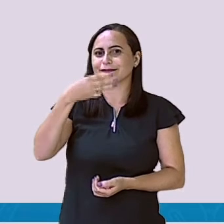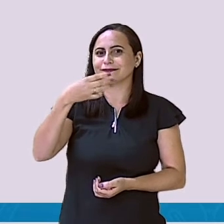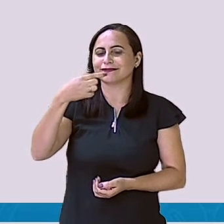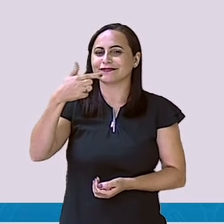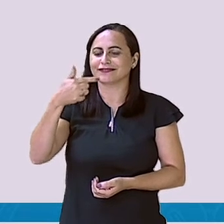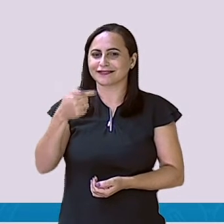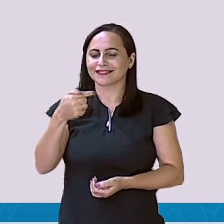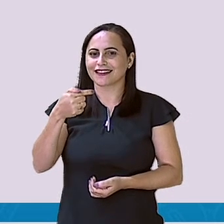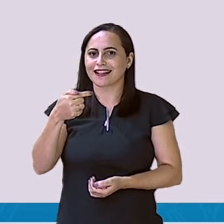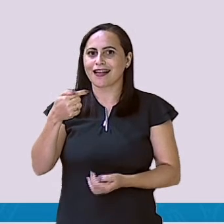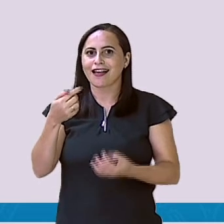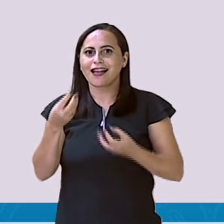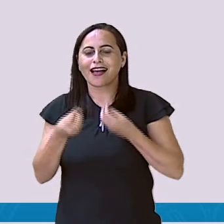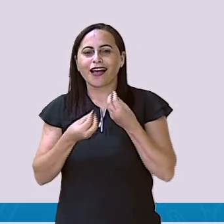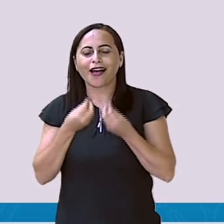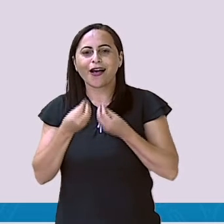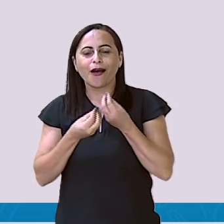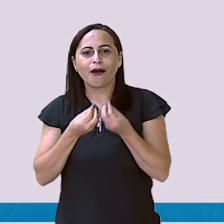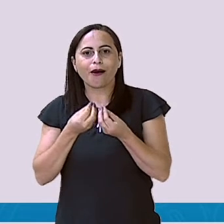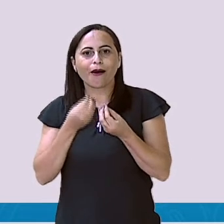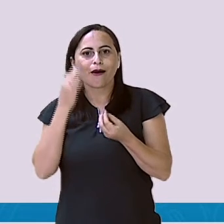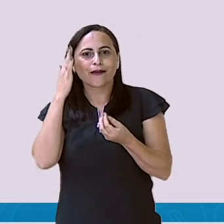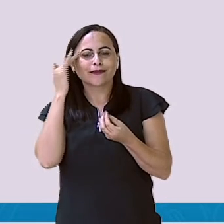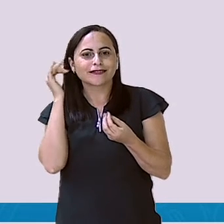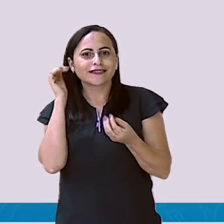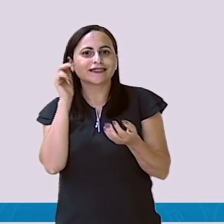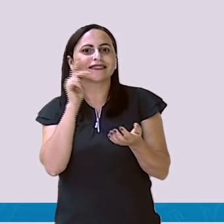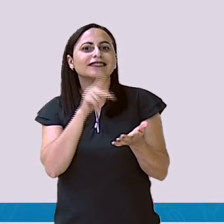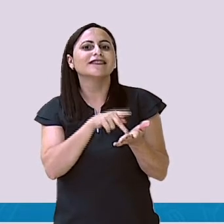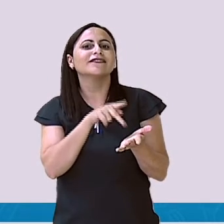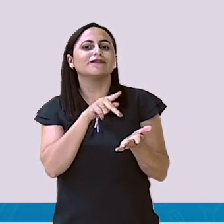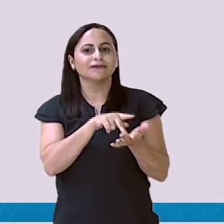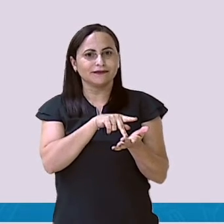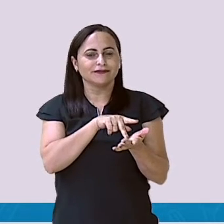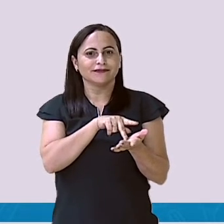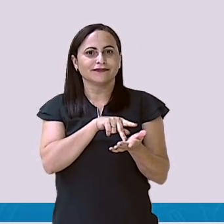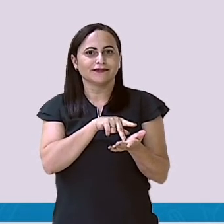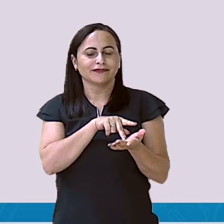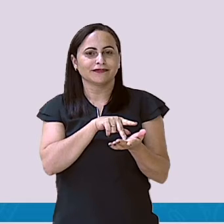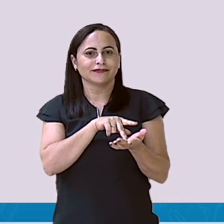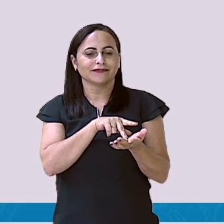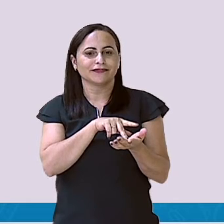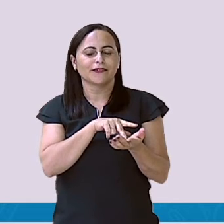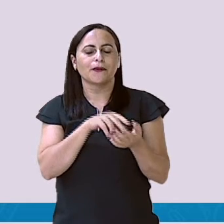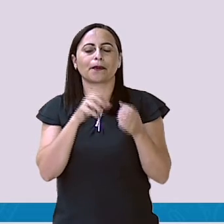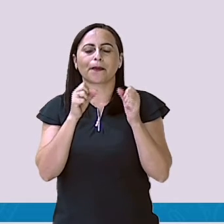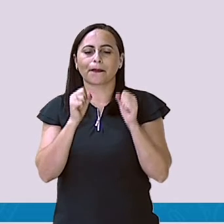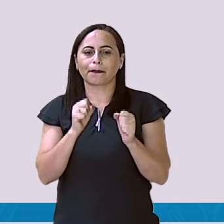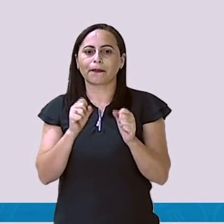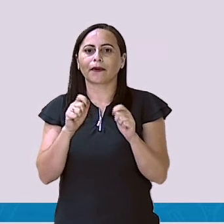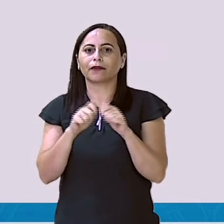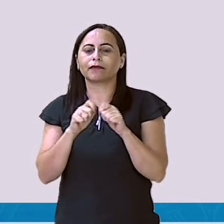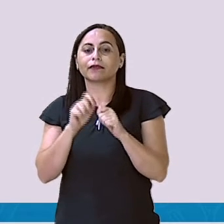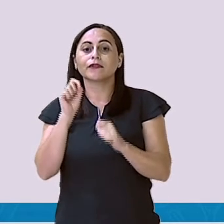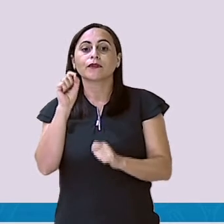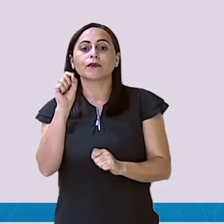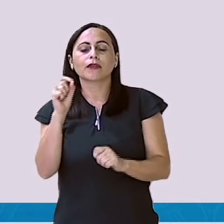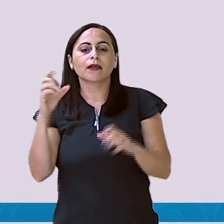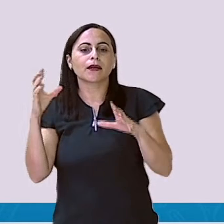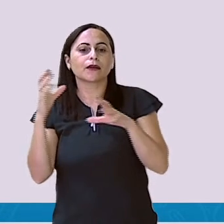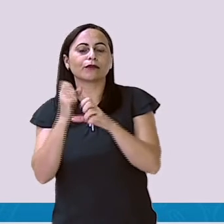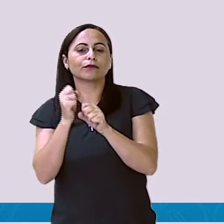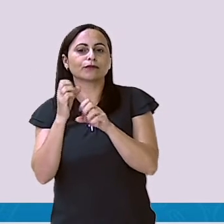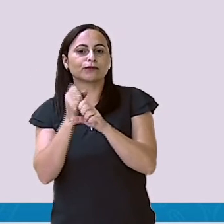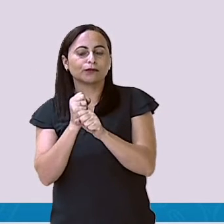Como que eu sei que é de verdade o número que eu pensei? Eu posso somar aqui, ó, o número que